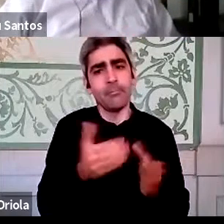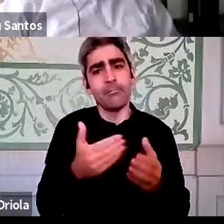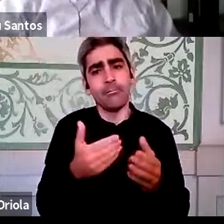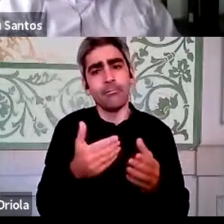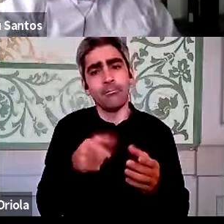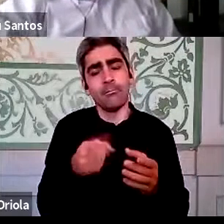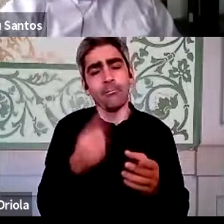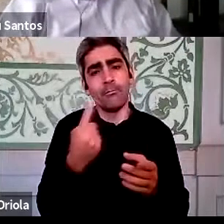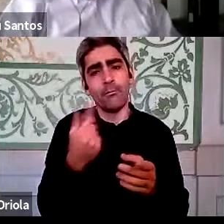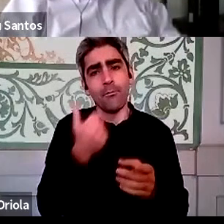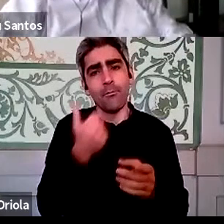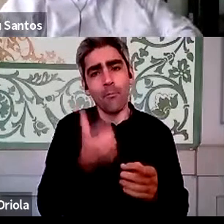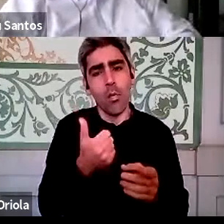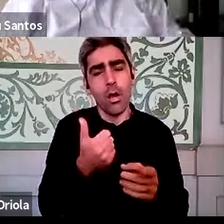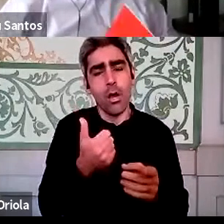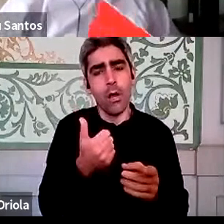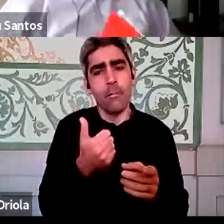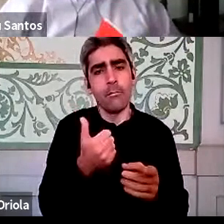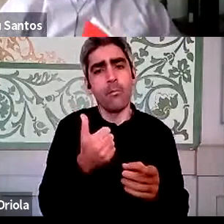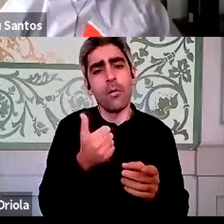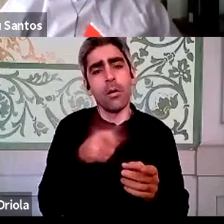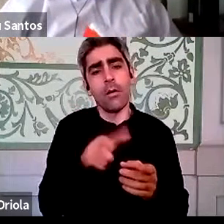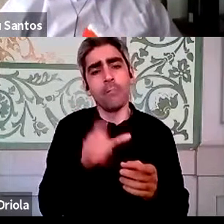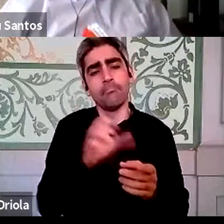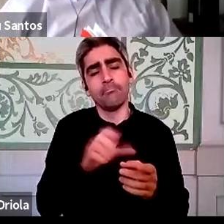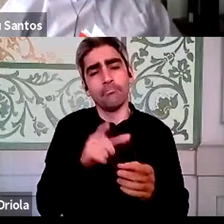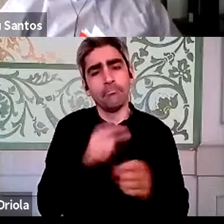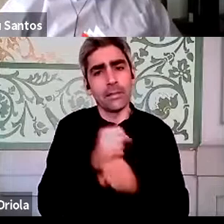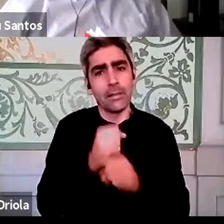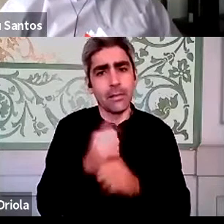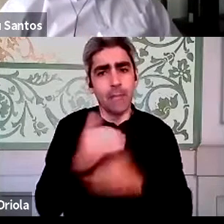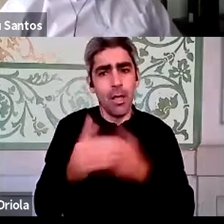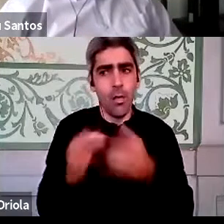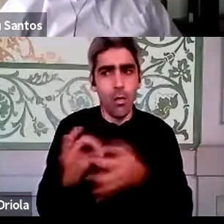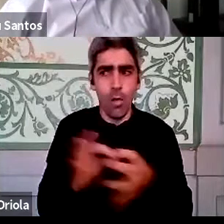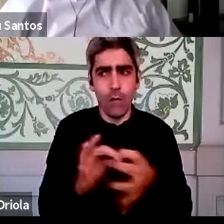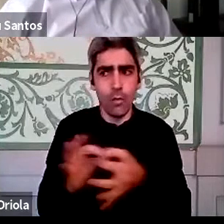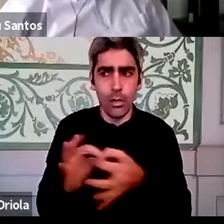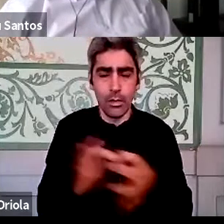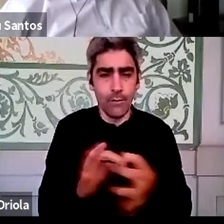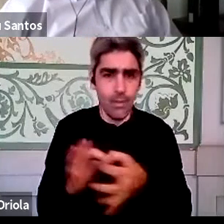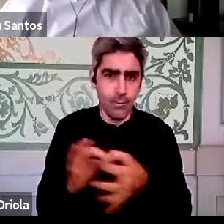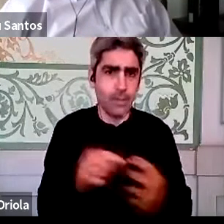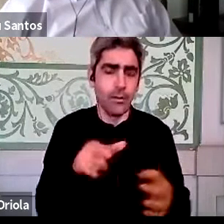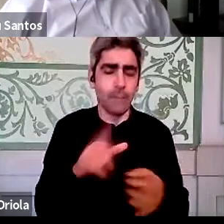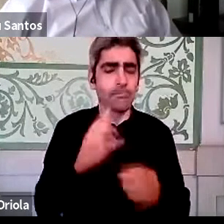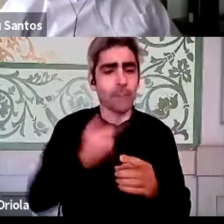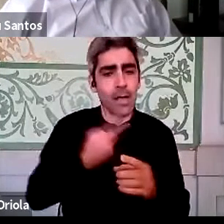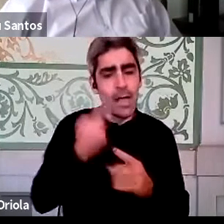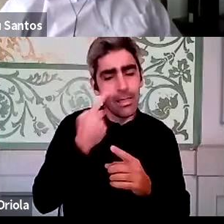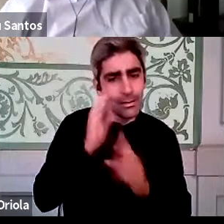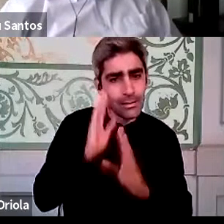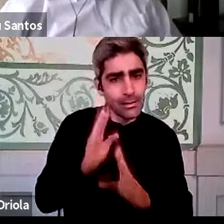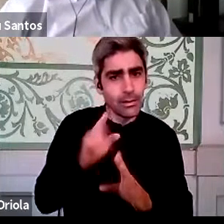uma boa predisposição para continuarmos a trabalhar colaborativamente, e estarmos atentos àqueles